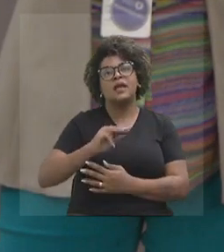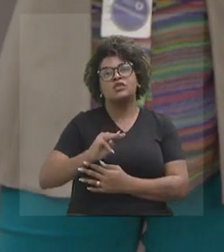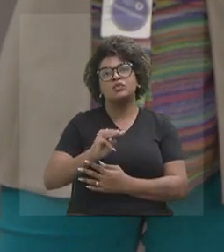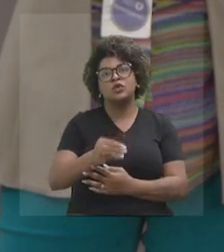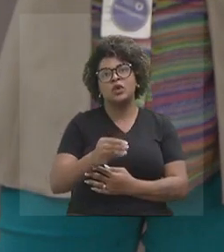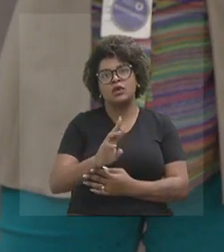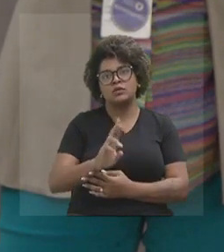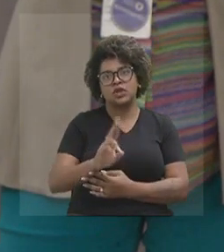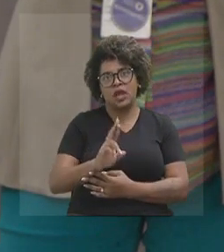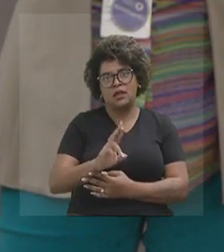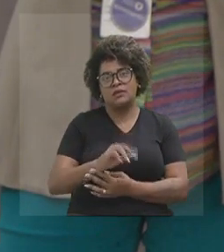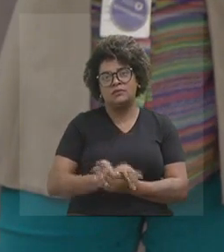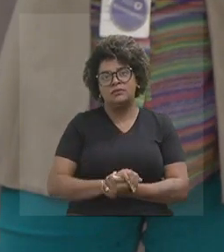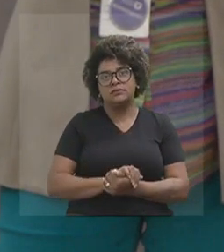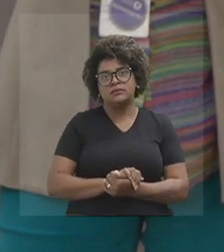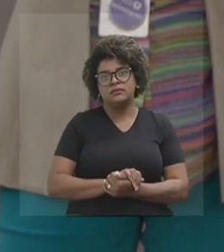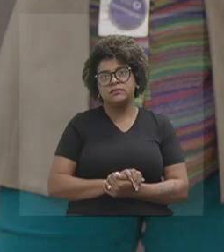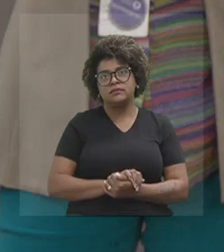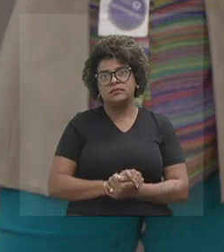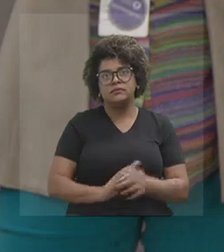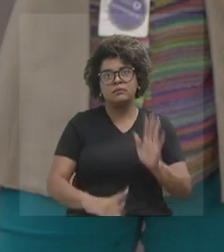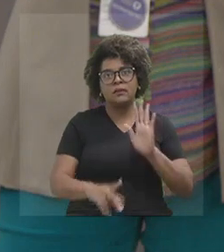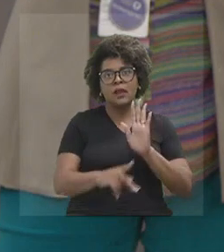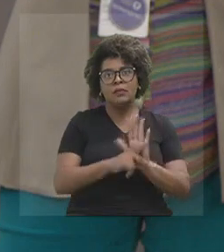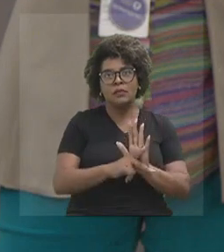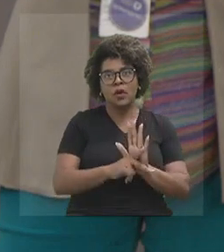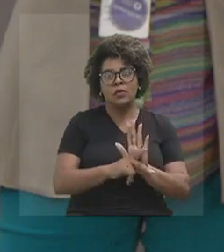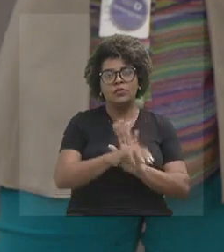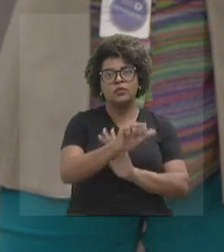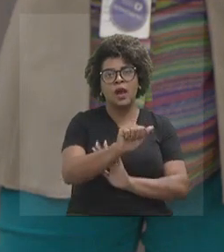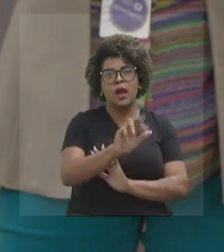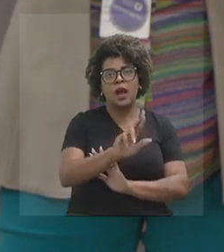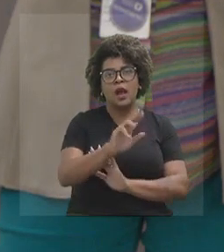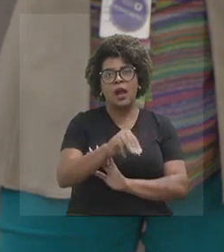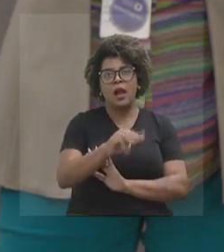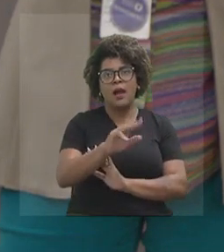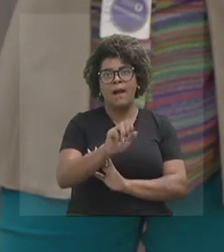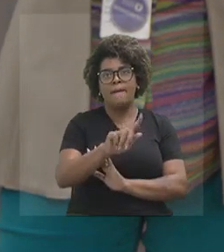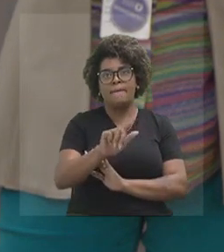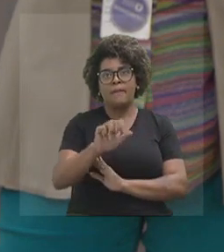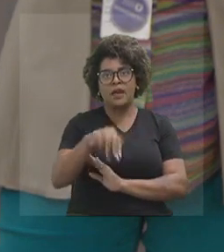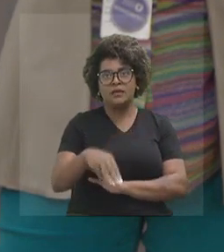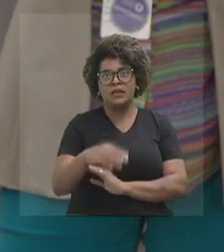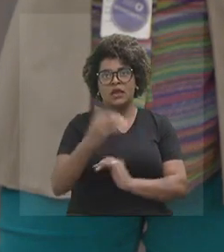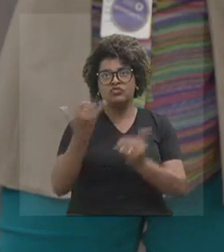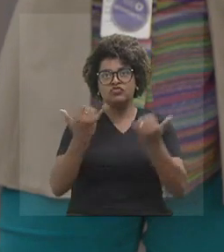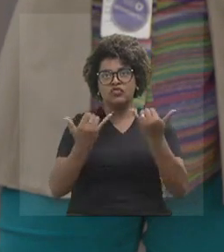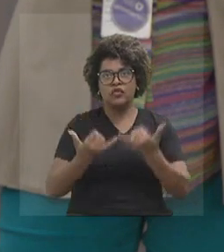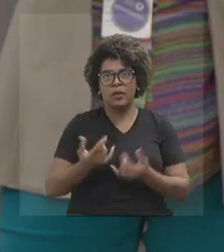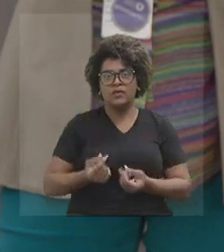do armazém de informações financeiras do governo do Estado.